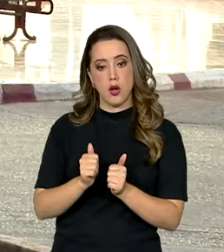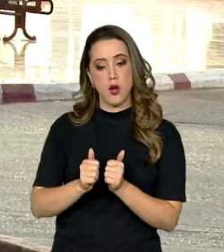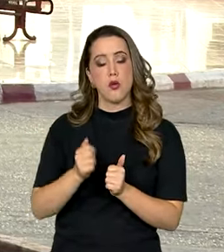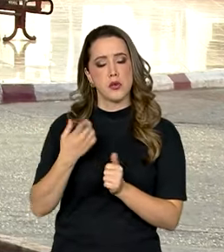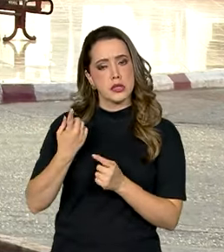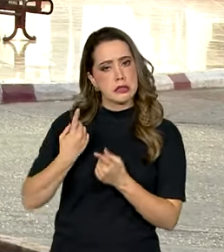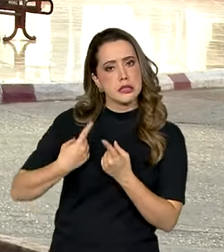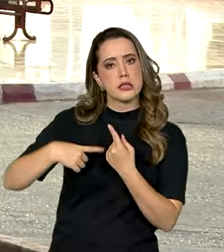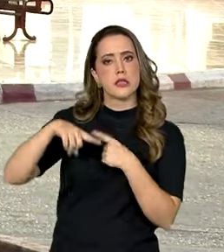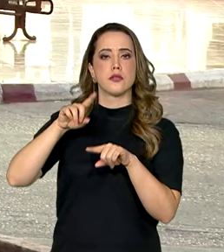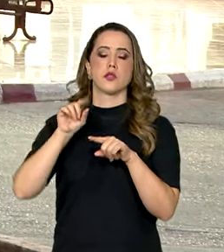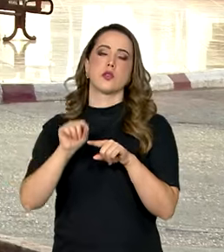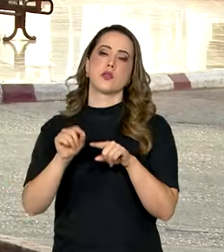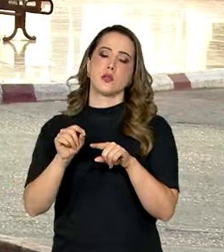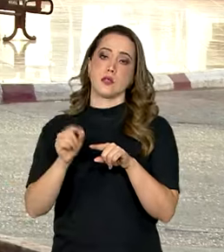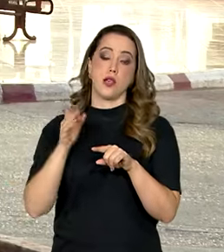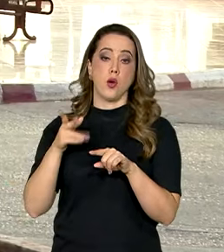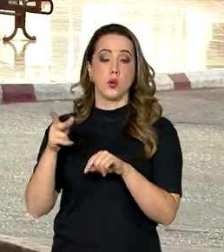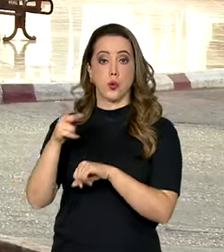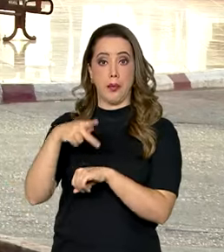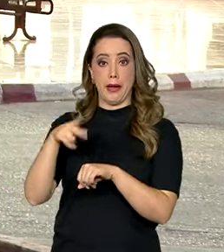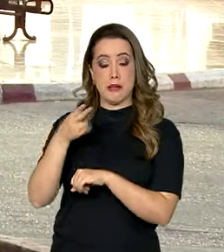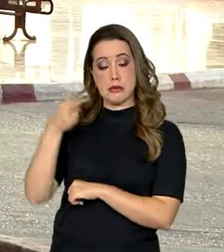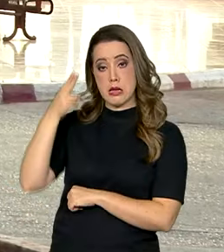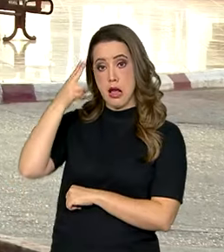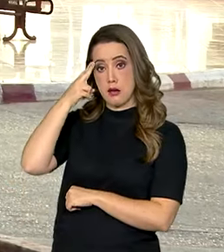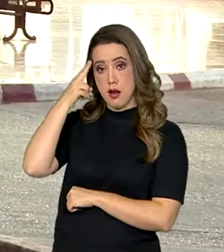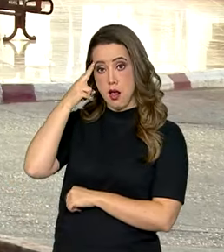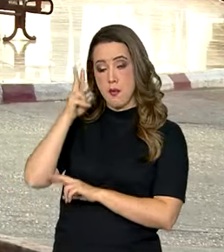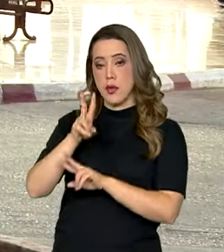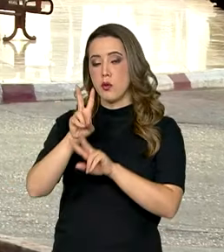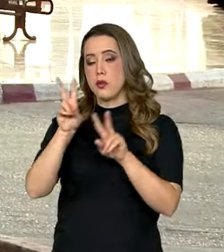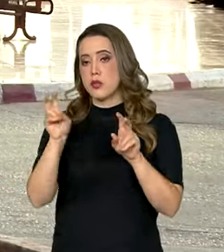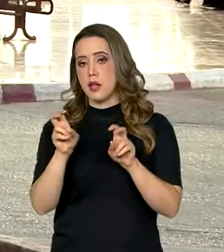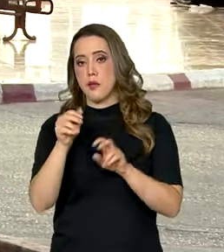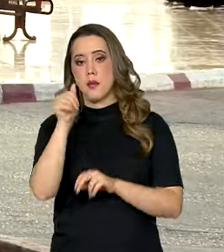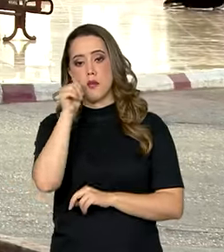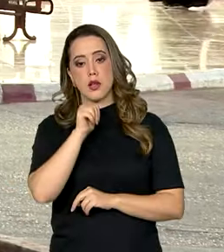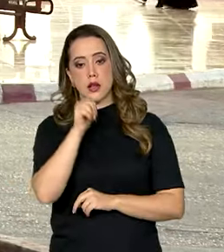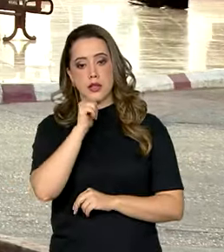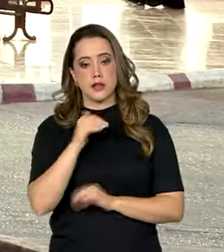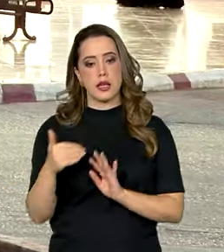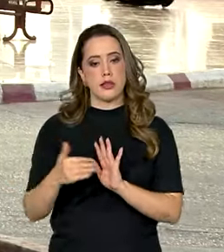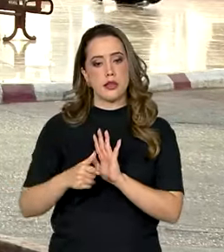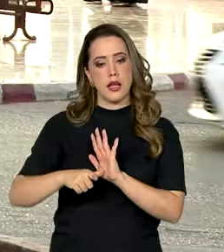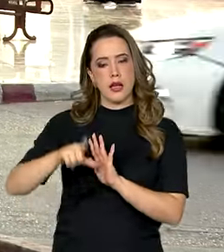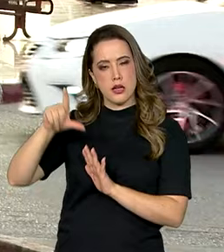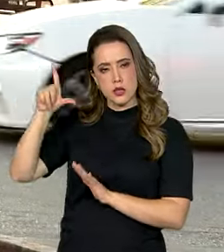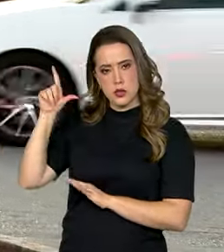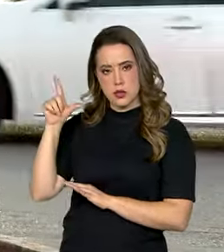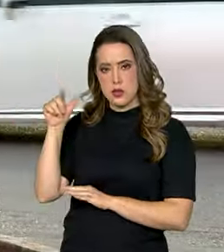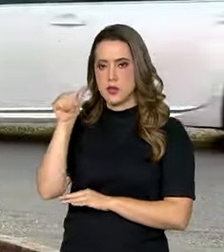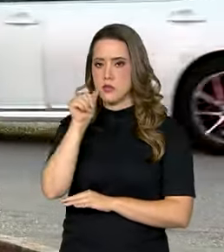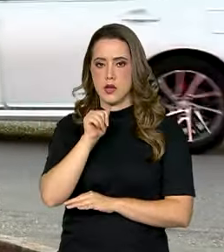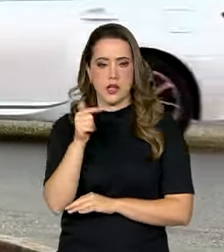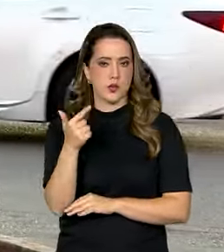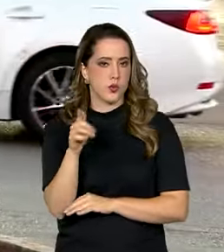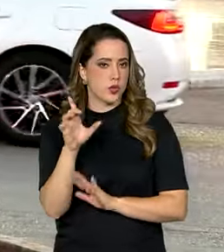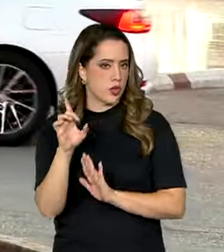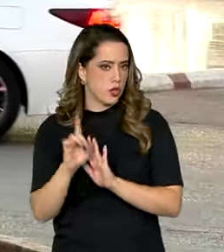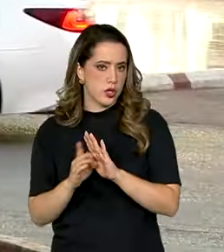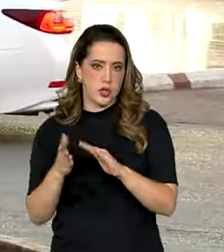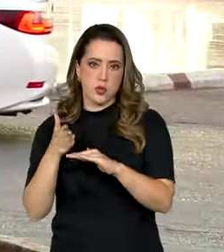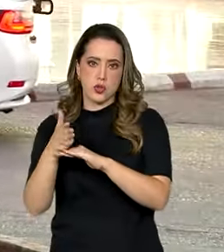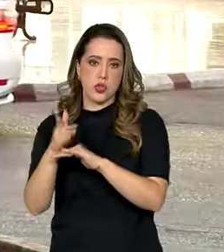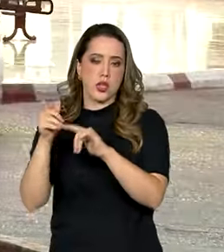vividas pela Arábia Saudita nos últimos anos diz respeito às mulheres. Até algum tempo atrás, elas não tinham direito de